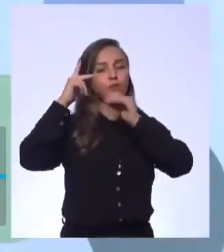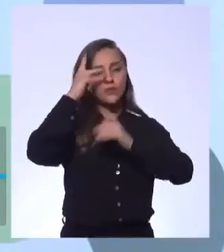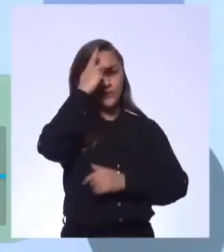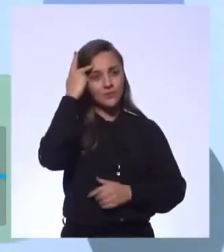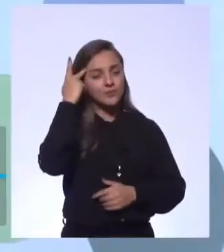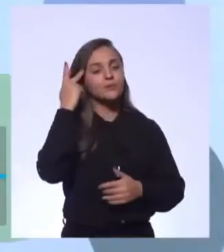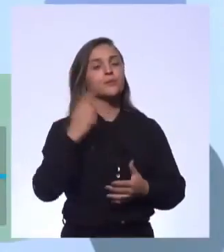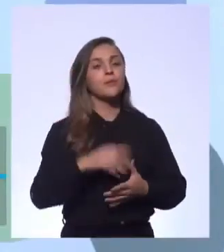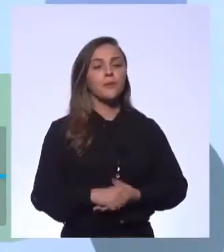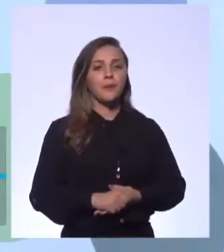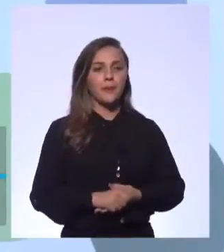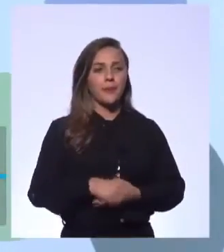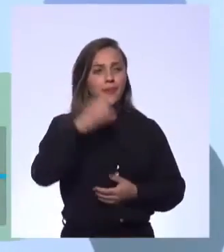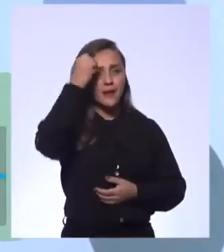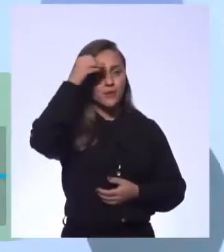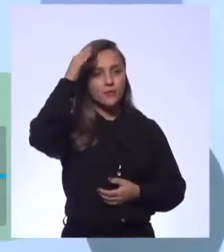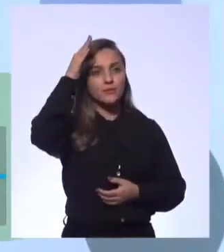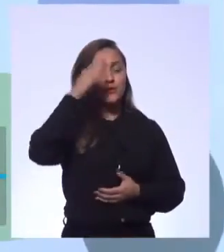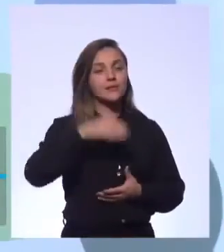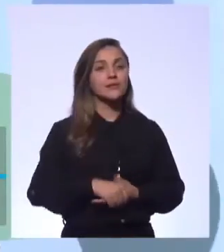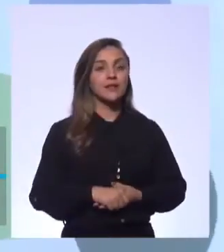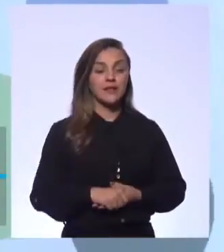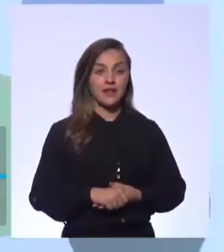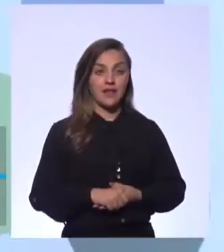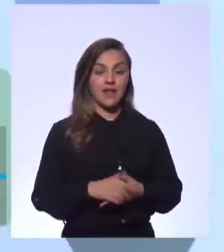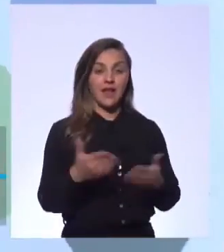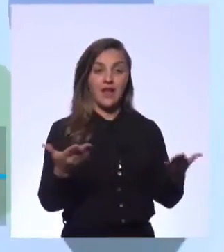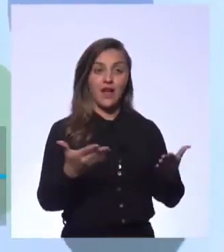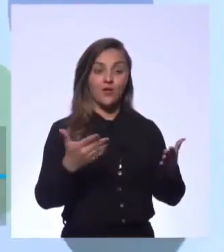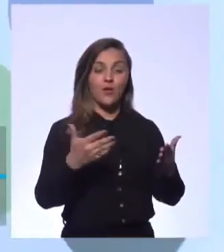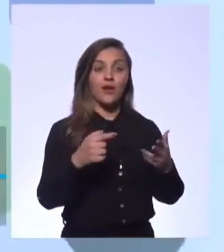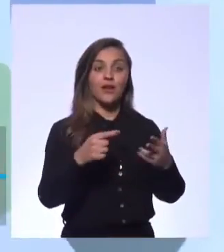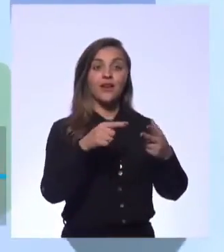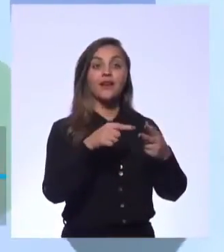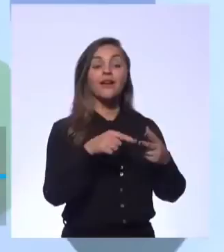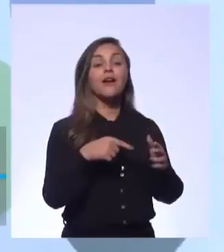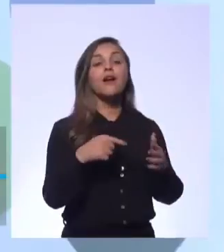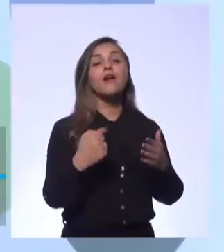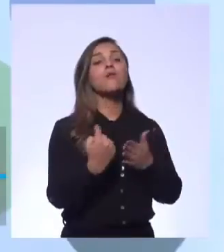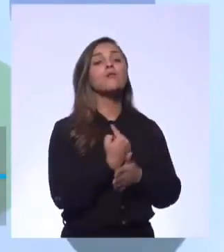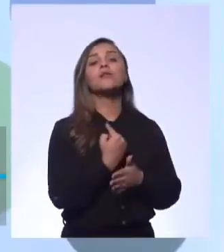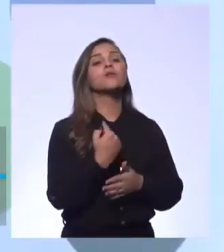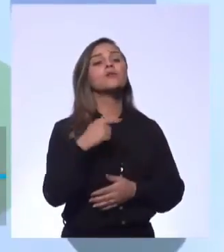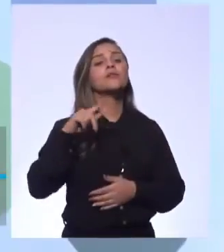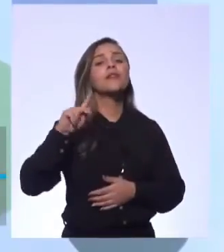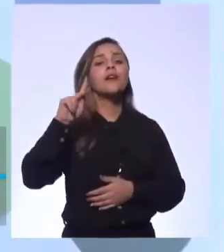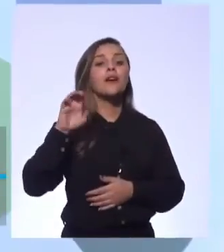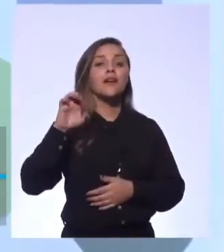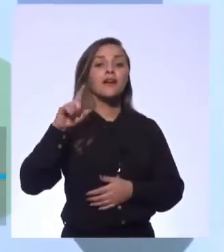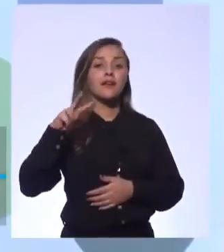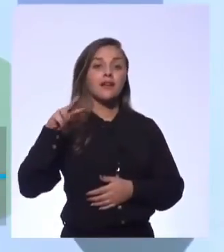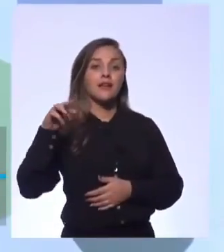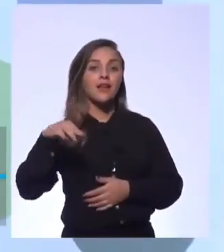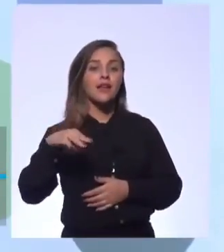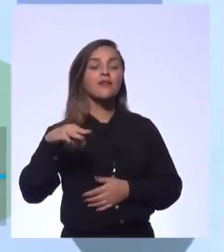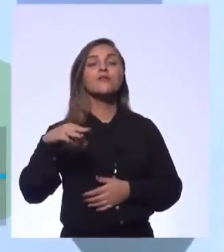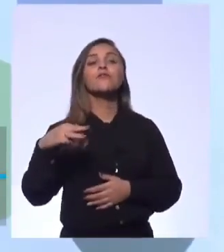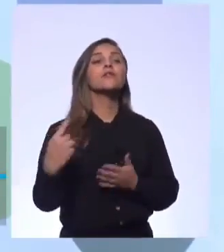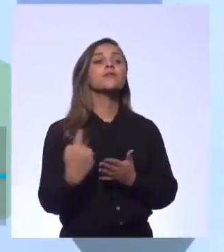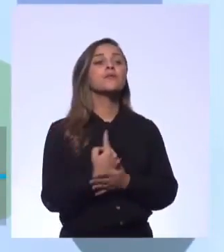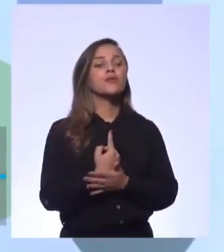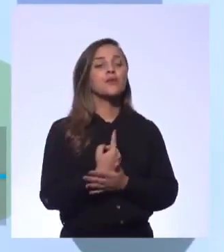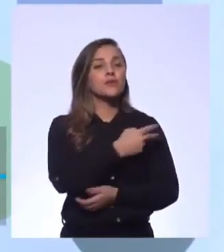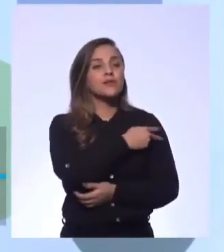o Kevin Henrique. Eu divido com o Kevin Henrique essa pergunta, porque eu dei uma aula aqui no Centro de Mídias, foi na segunda